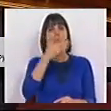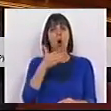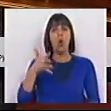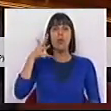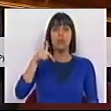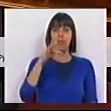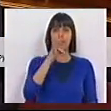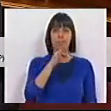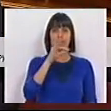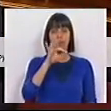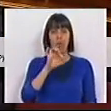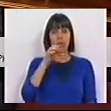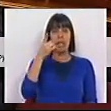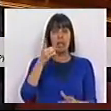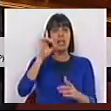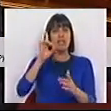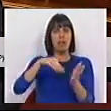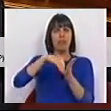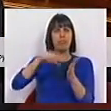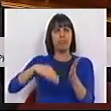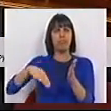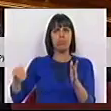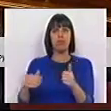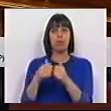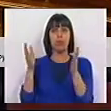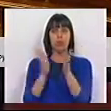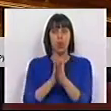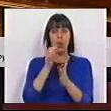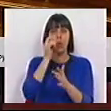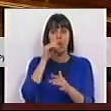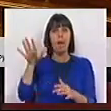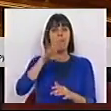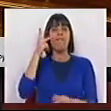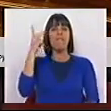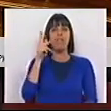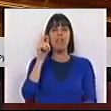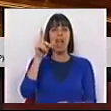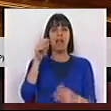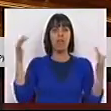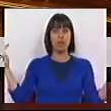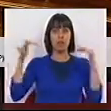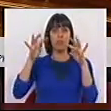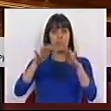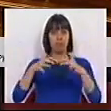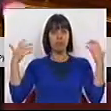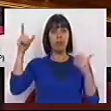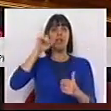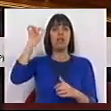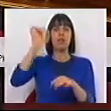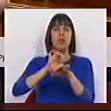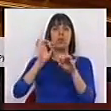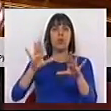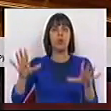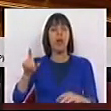.486 funcionários e todas e todos os elvenses que estão hoje aqui nas galerias, na defesa do seu